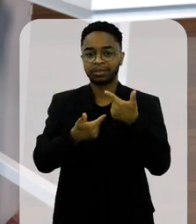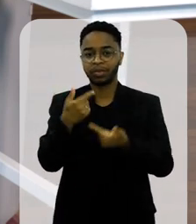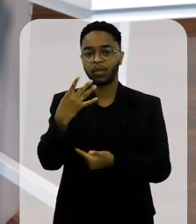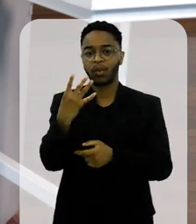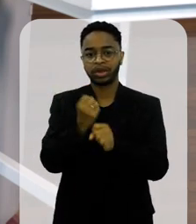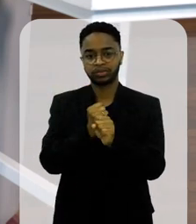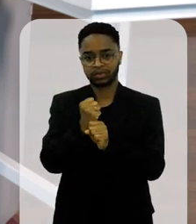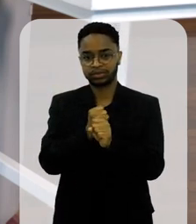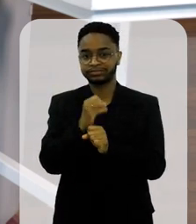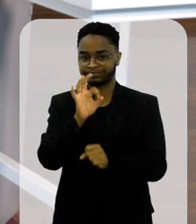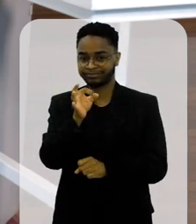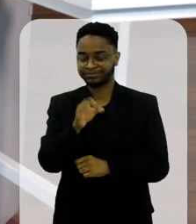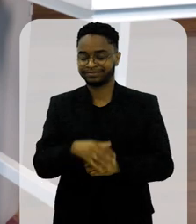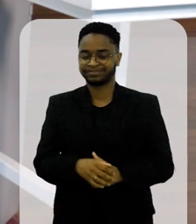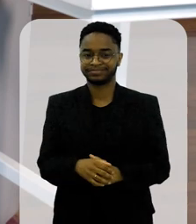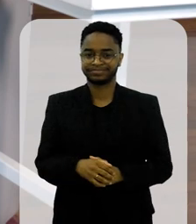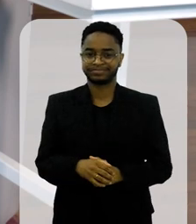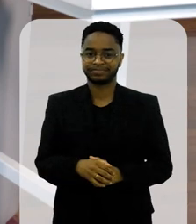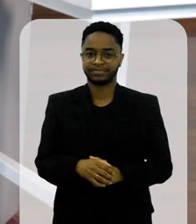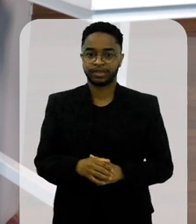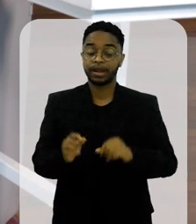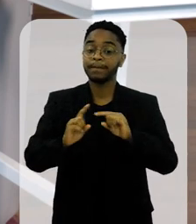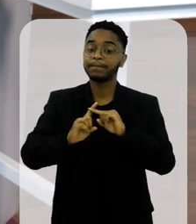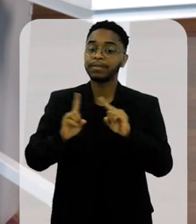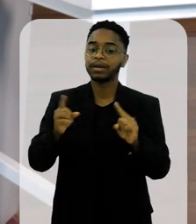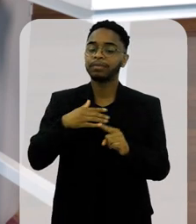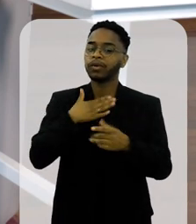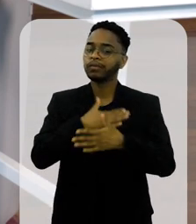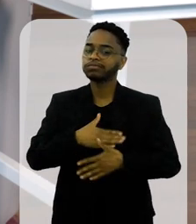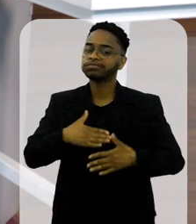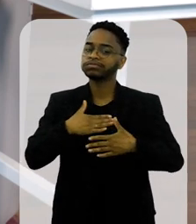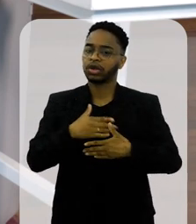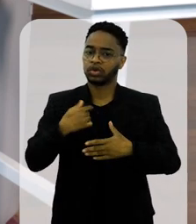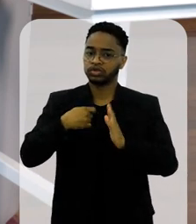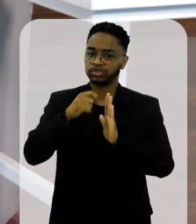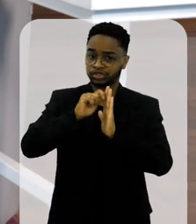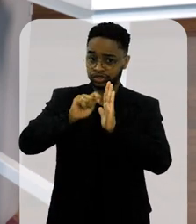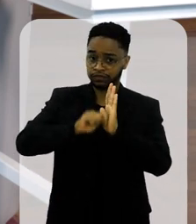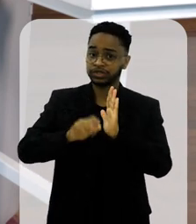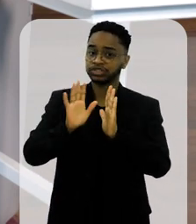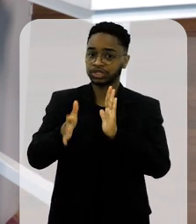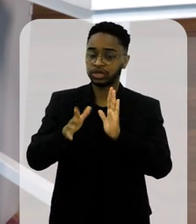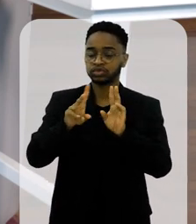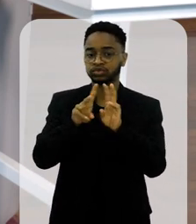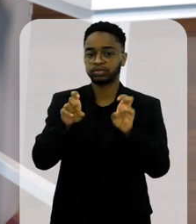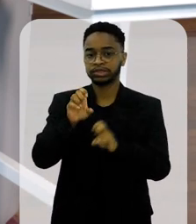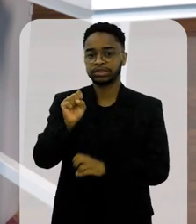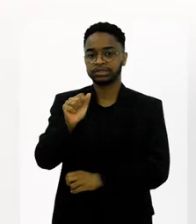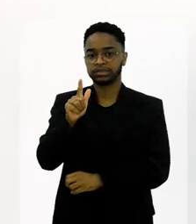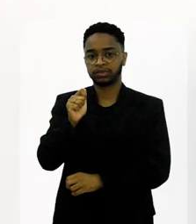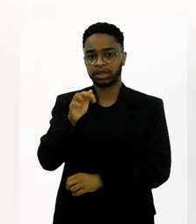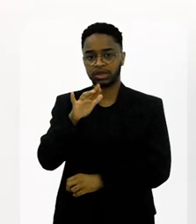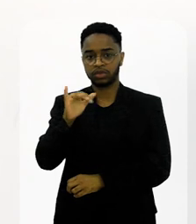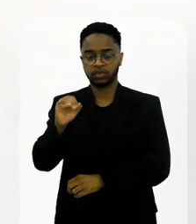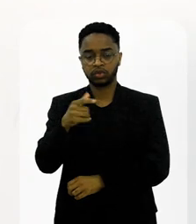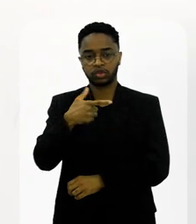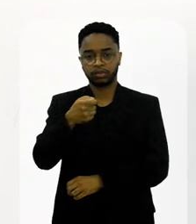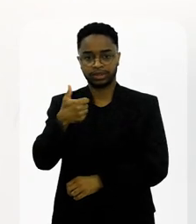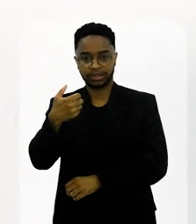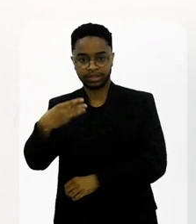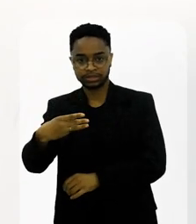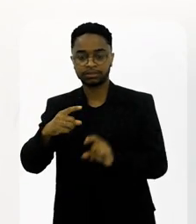durante quatro anos dessa história, né? Mas é o meu grande prazer. Eu já escrevi um livro sobre o Salgueiro em 2013,